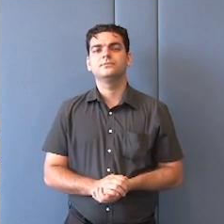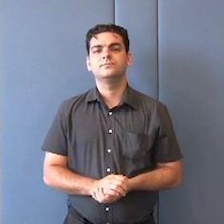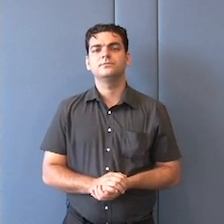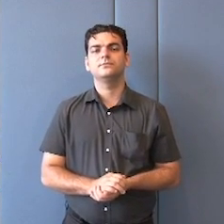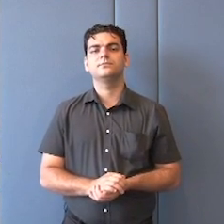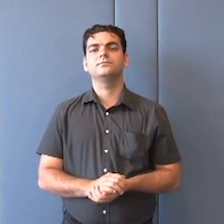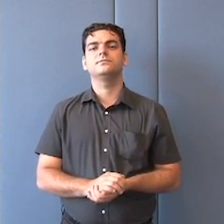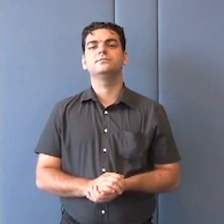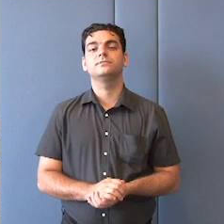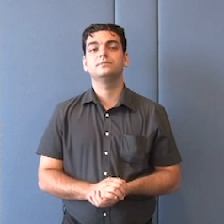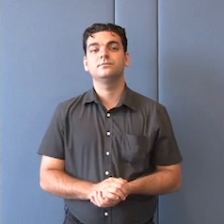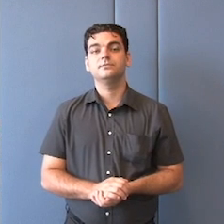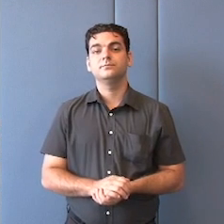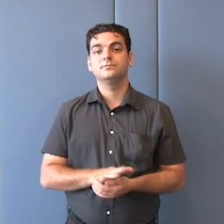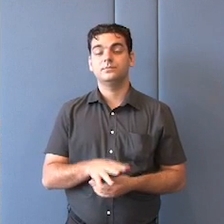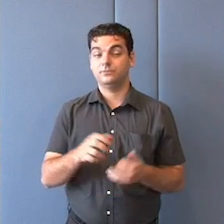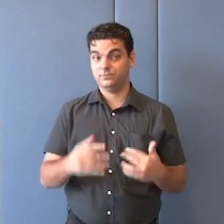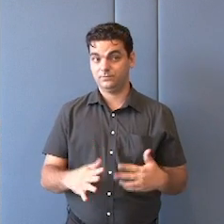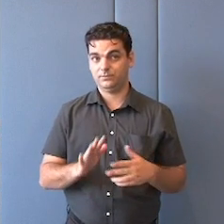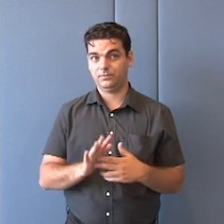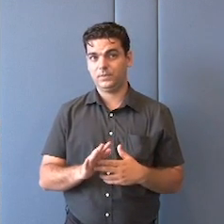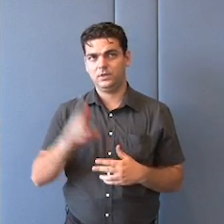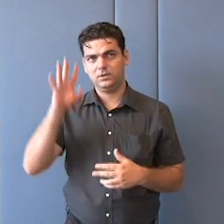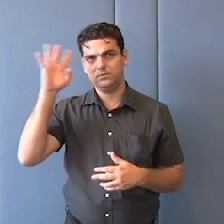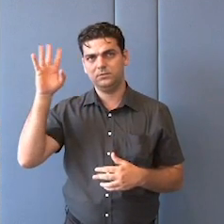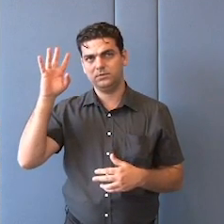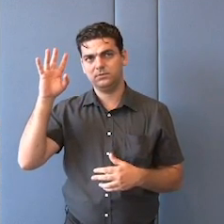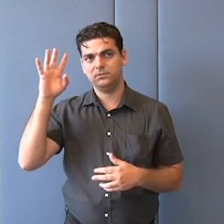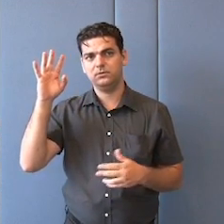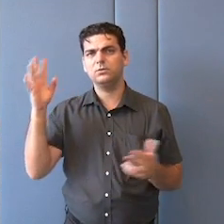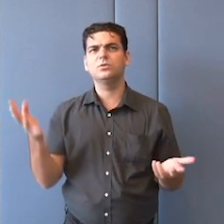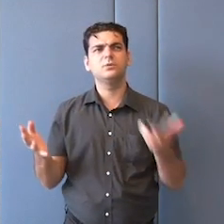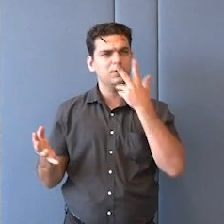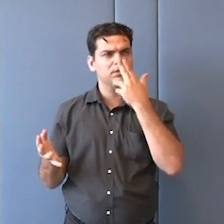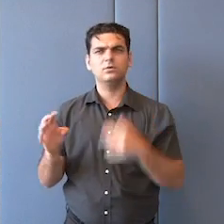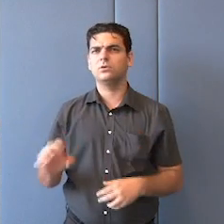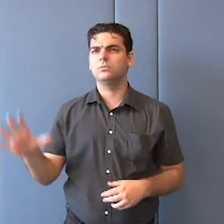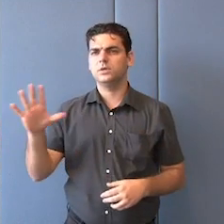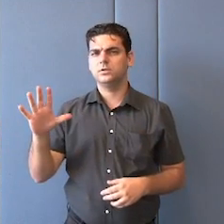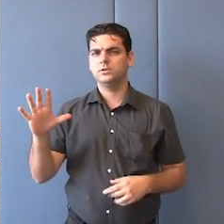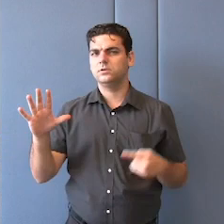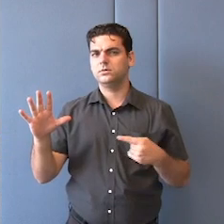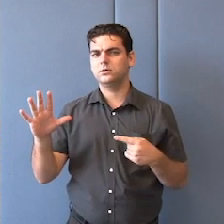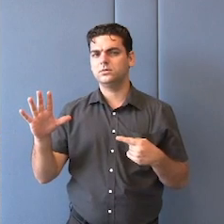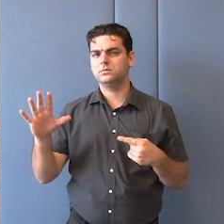nesse contexto, é interessante observar o que está acontecendo na Europa, em alguns países europeus,